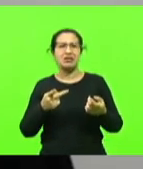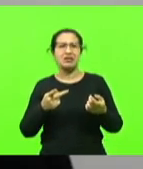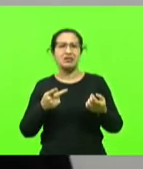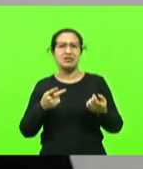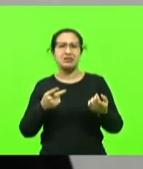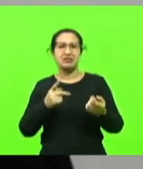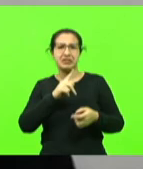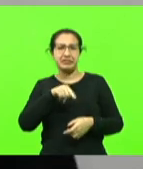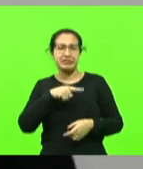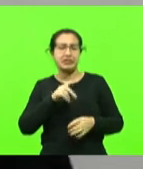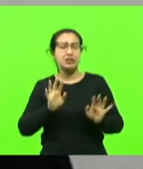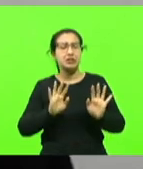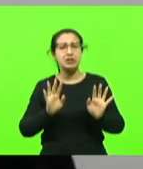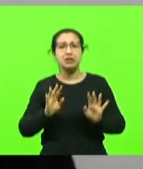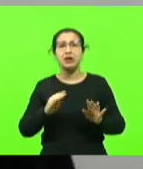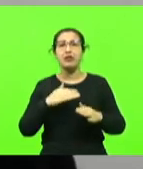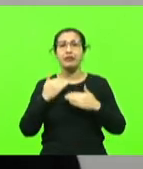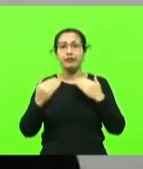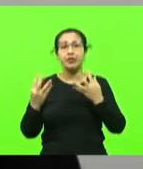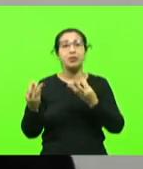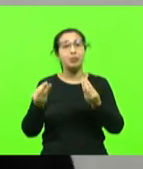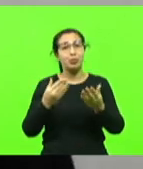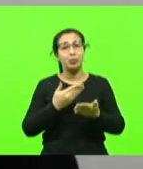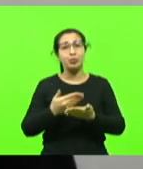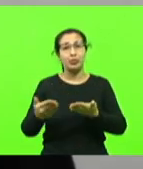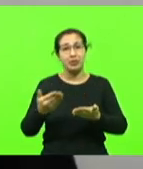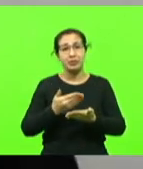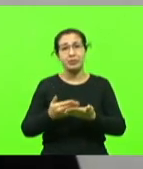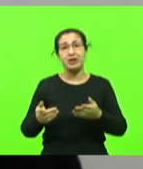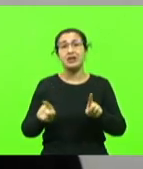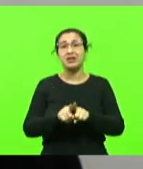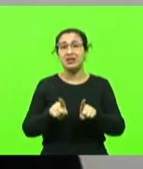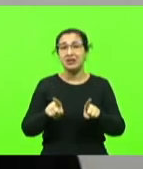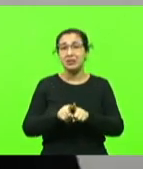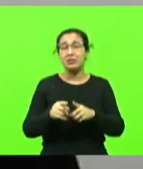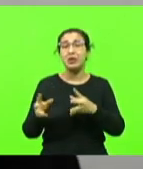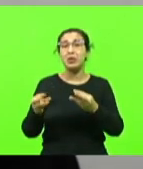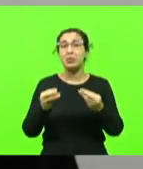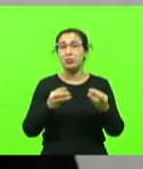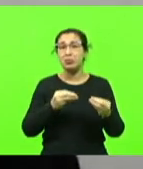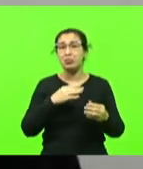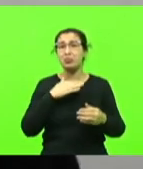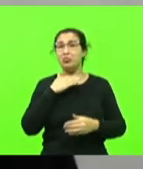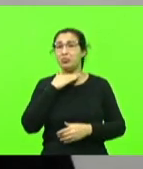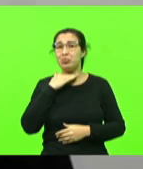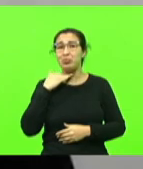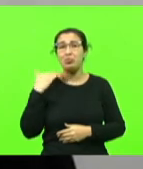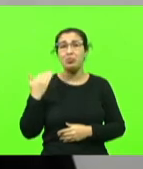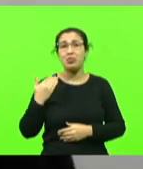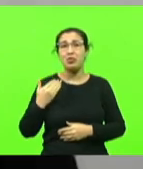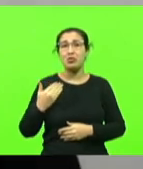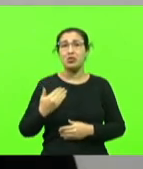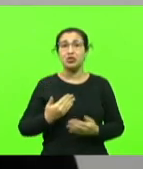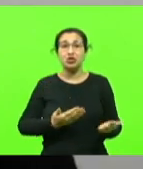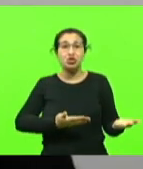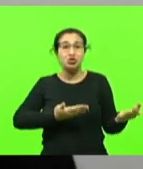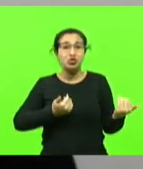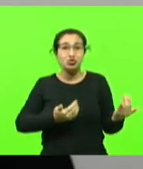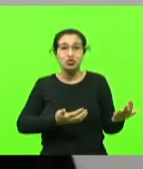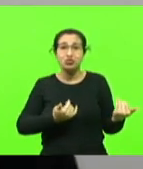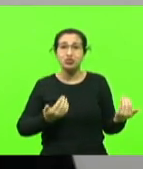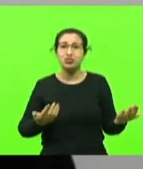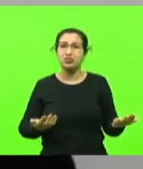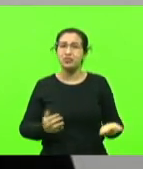perdidas. Pessoas perderam sua vida em plena jovialidade ainda,